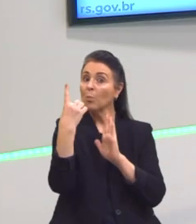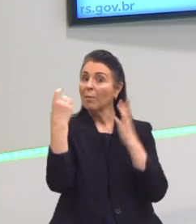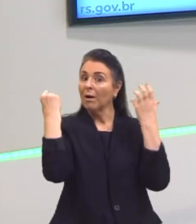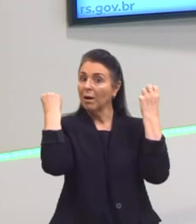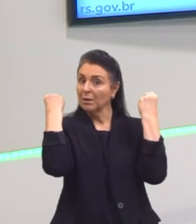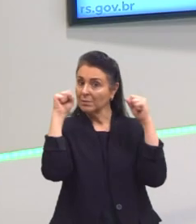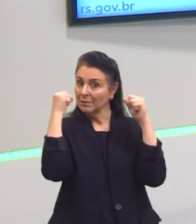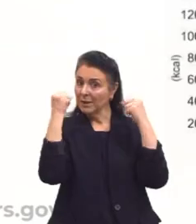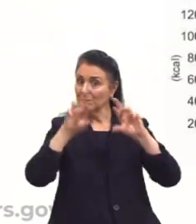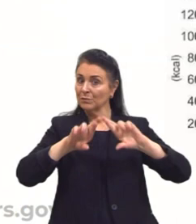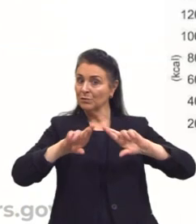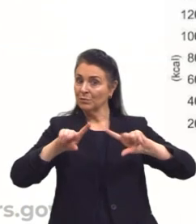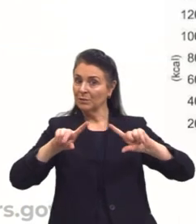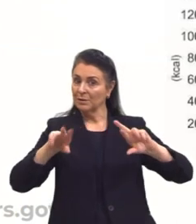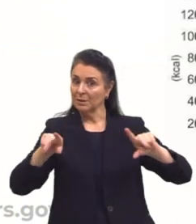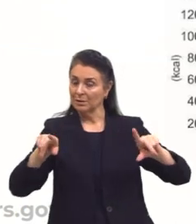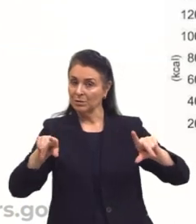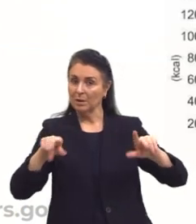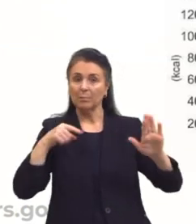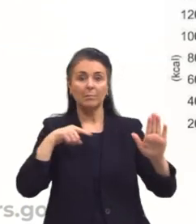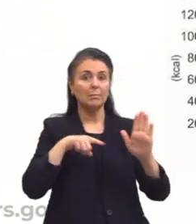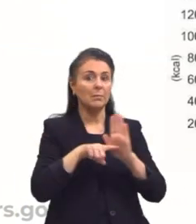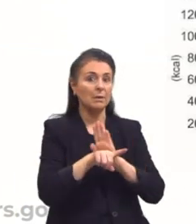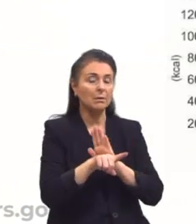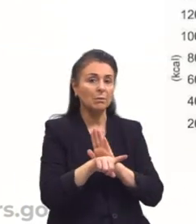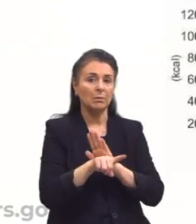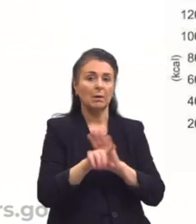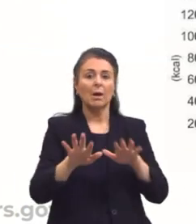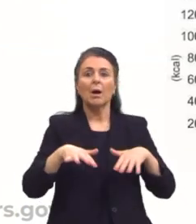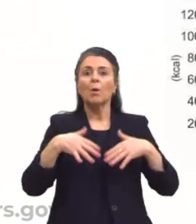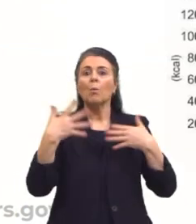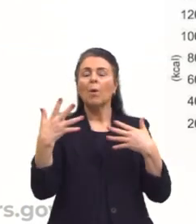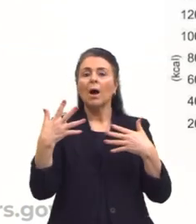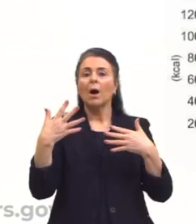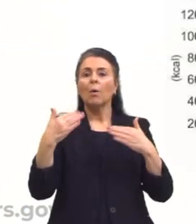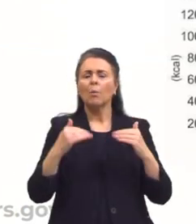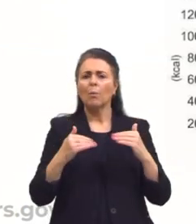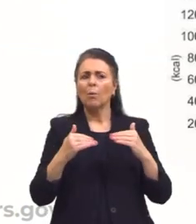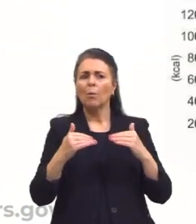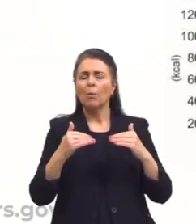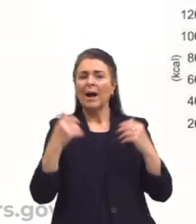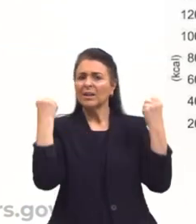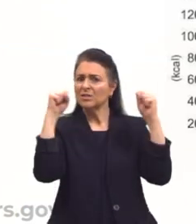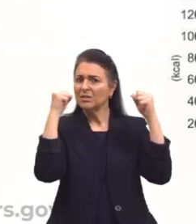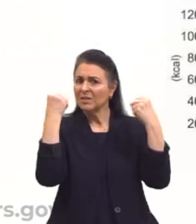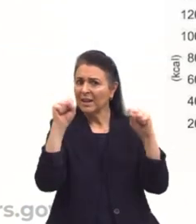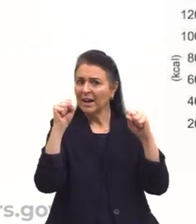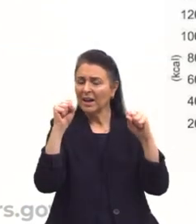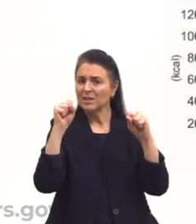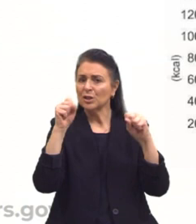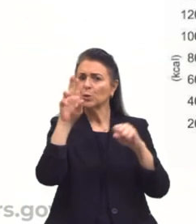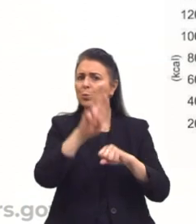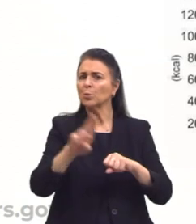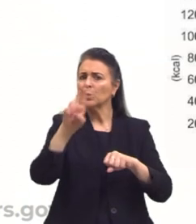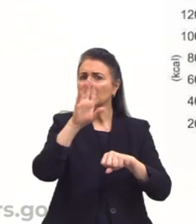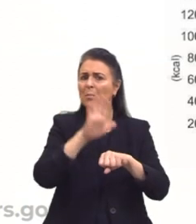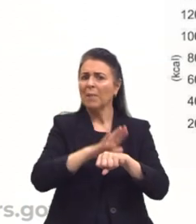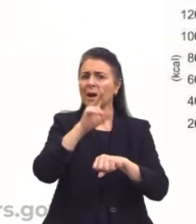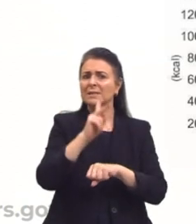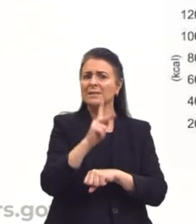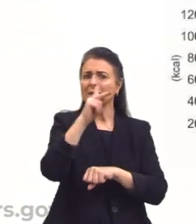questão. A pergunta era qual proporciona o maior consumo de quilocalorias por minuto?